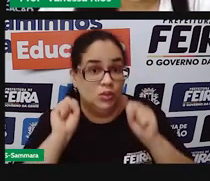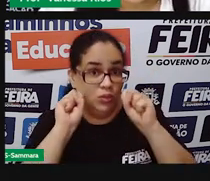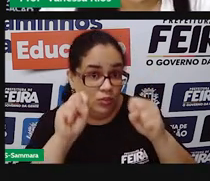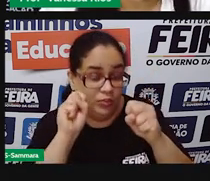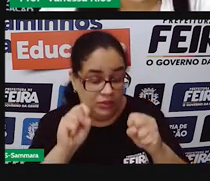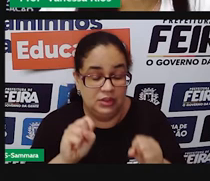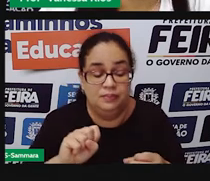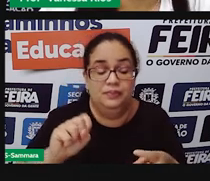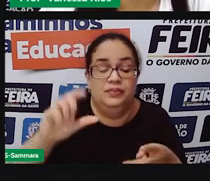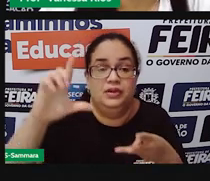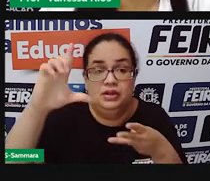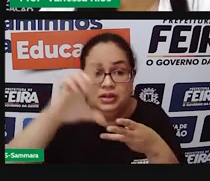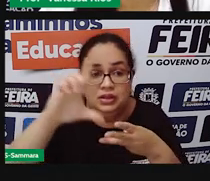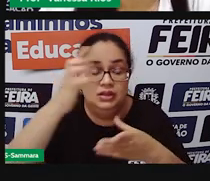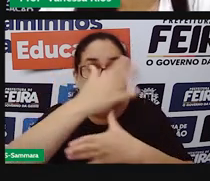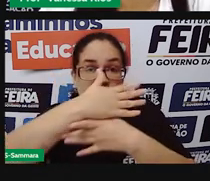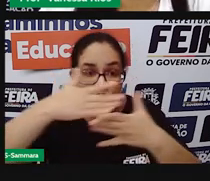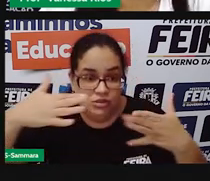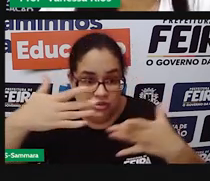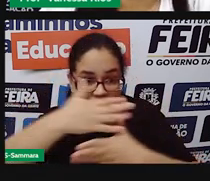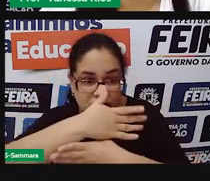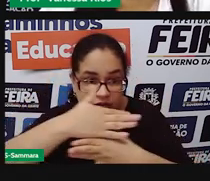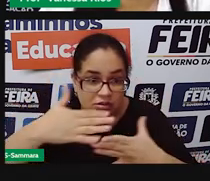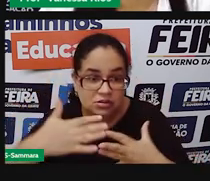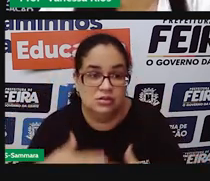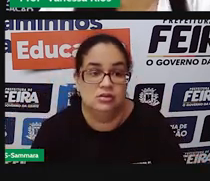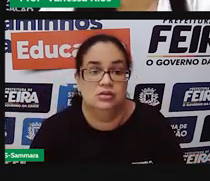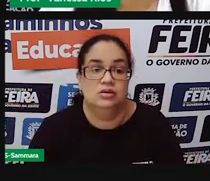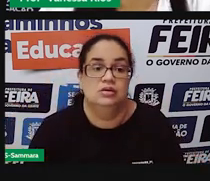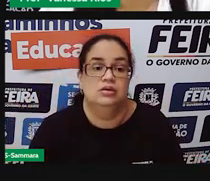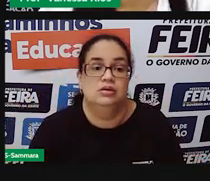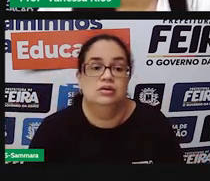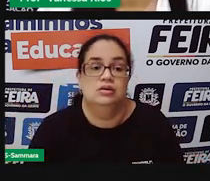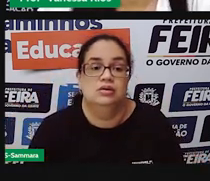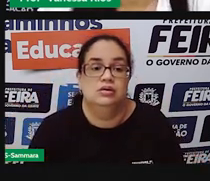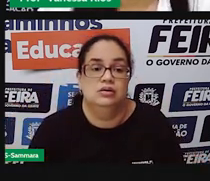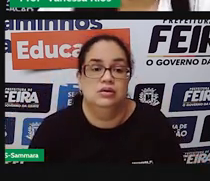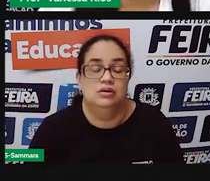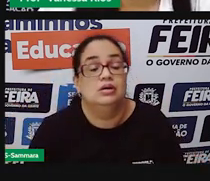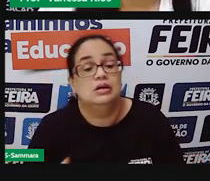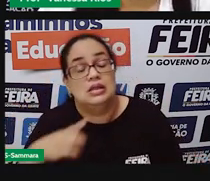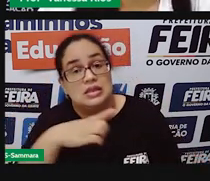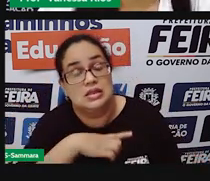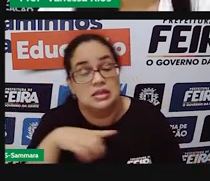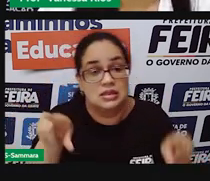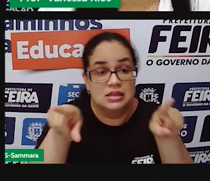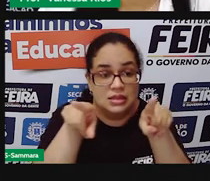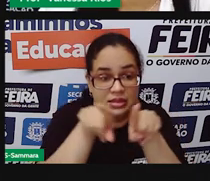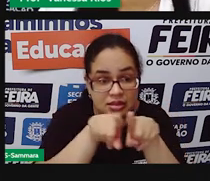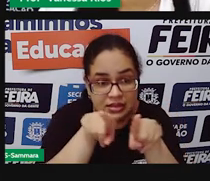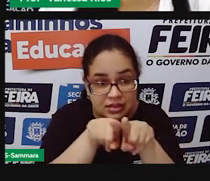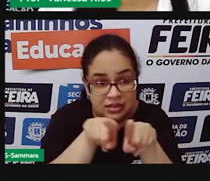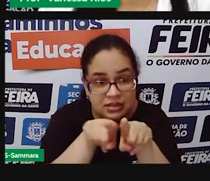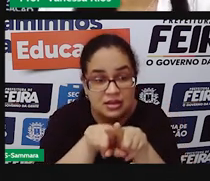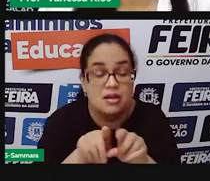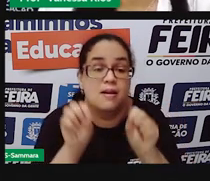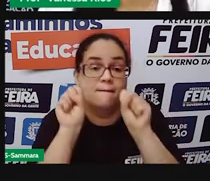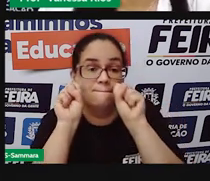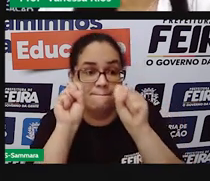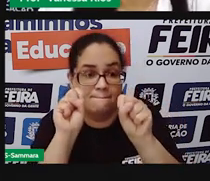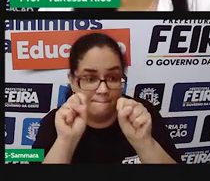legislativo da cidade desde janeiro desse ano de 2021 e também estarão aí no poder